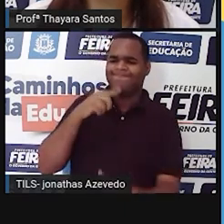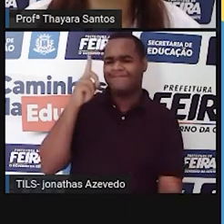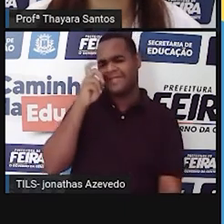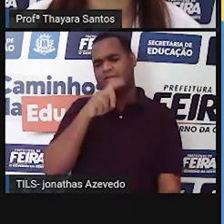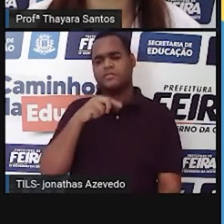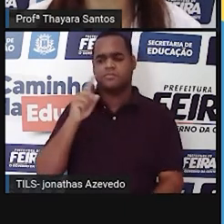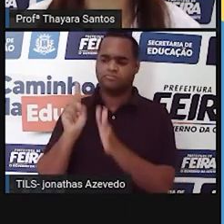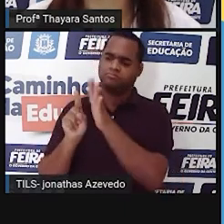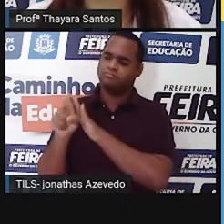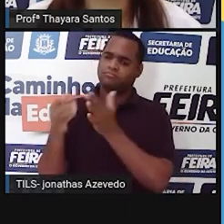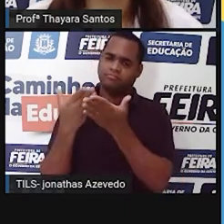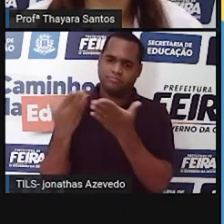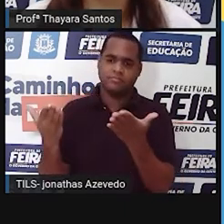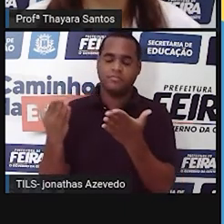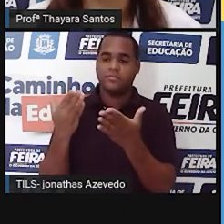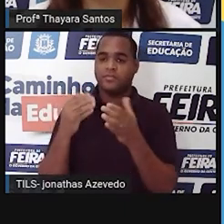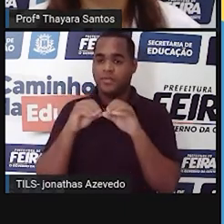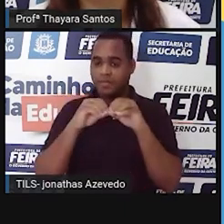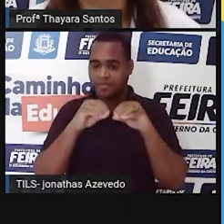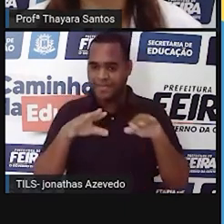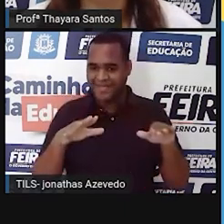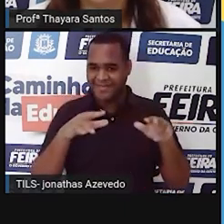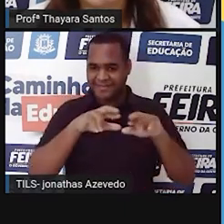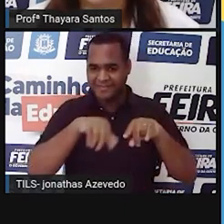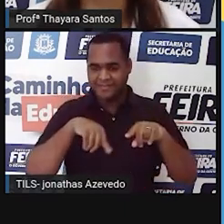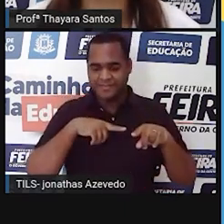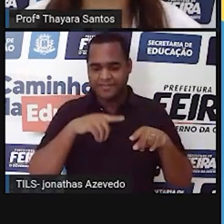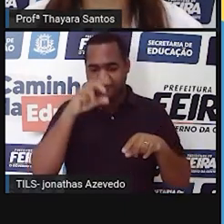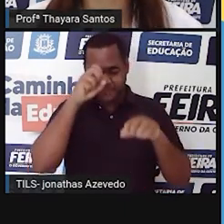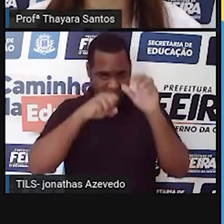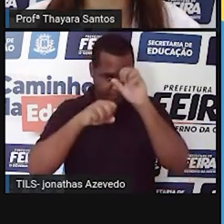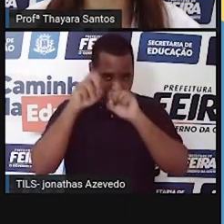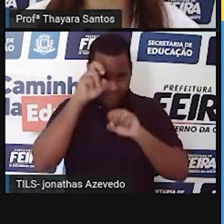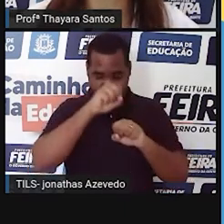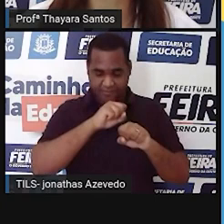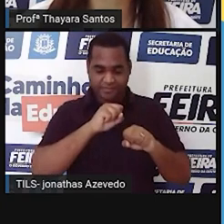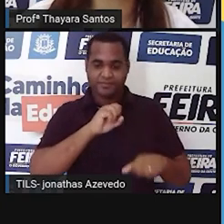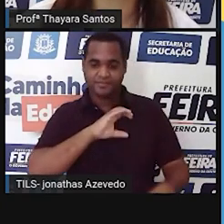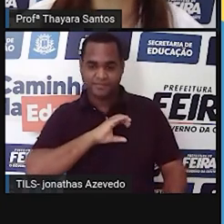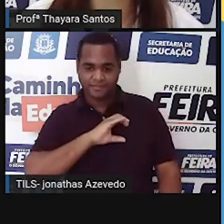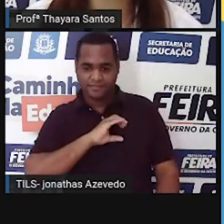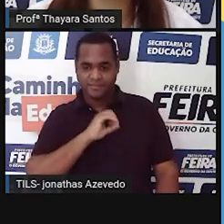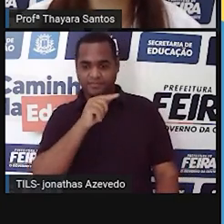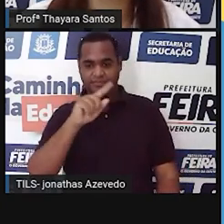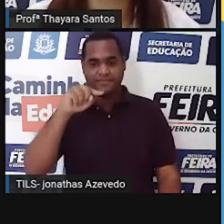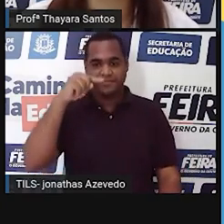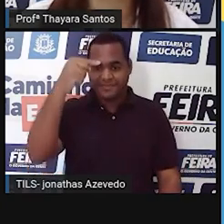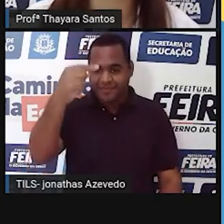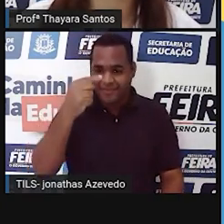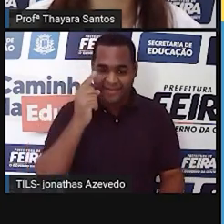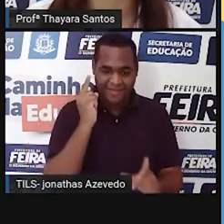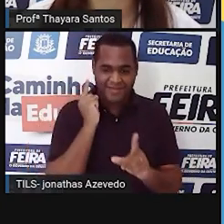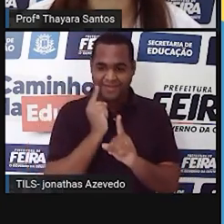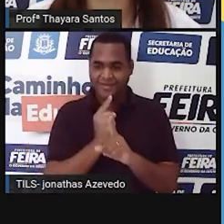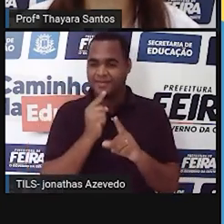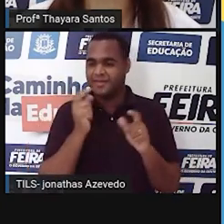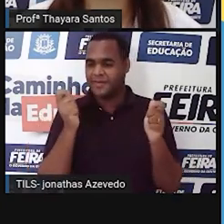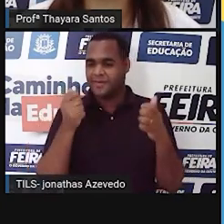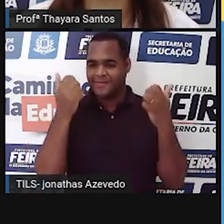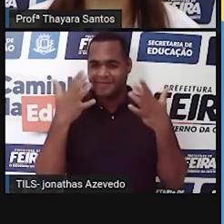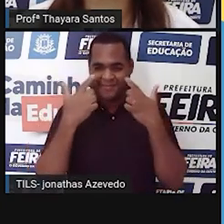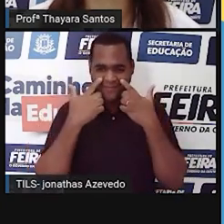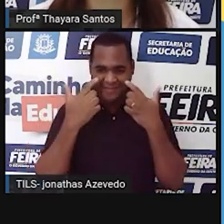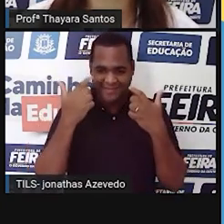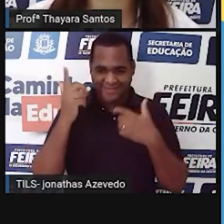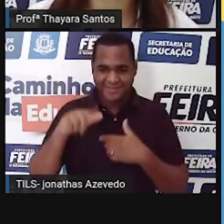dúvidas, compartilhem as coisas que vocês aprenderam com os colegas. E na semana que vem, na próxima aula, na verdade, a gente se vê